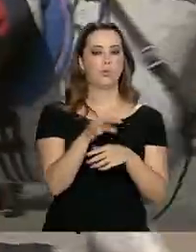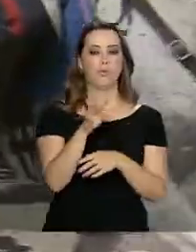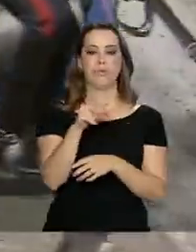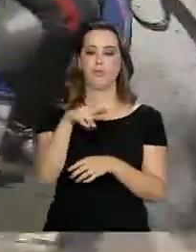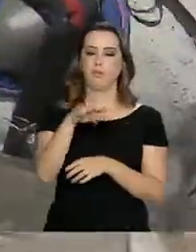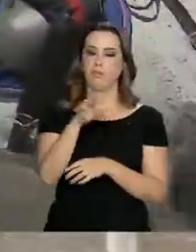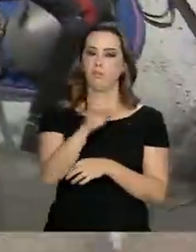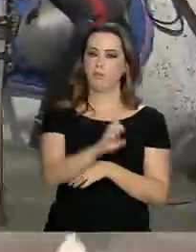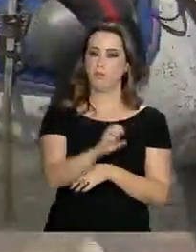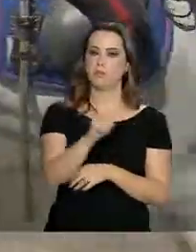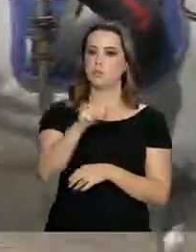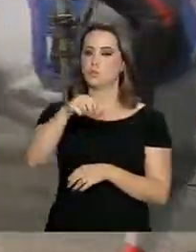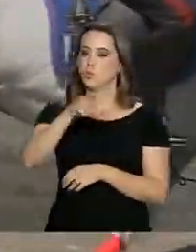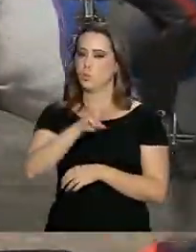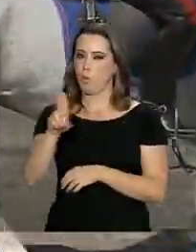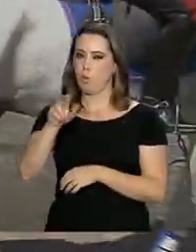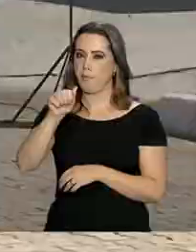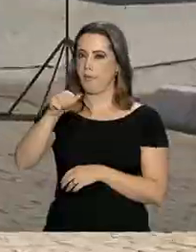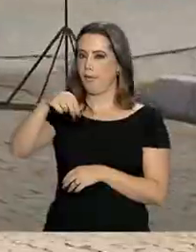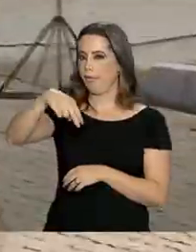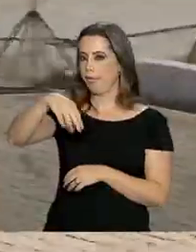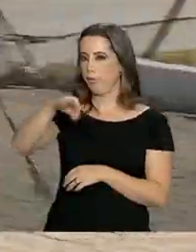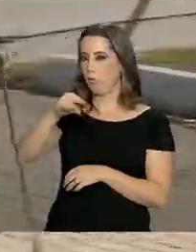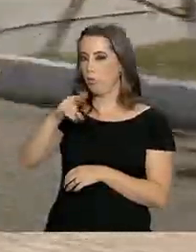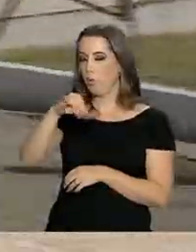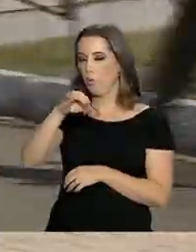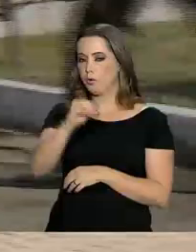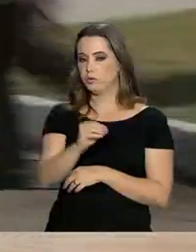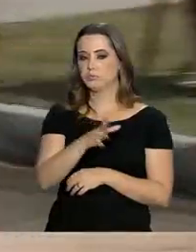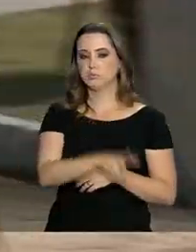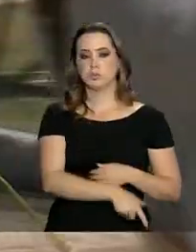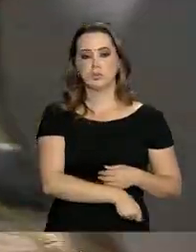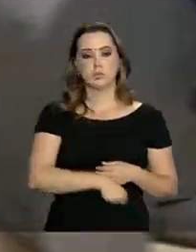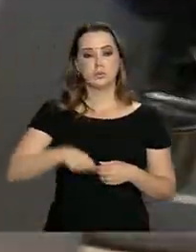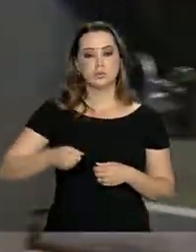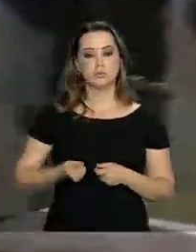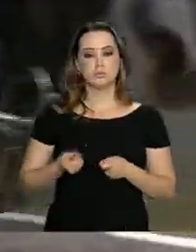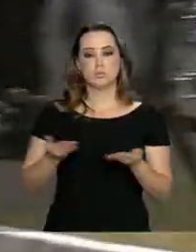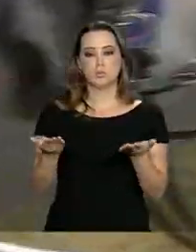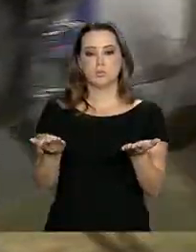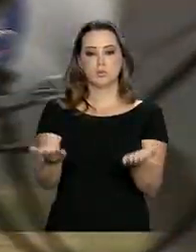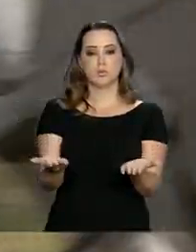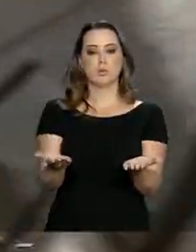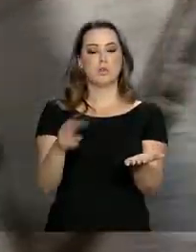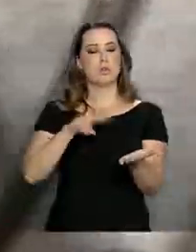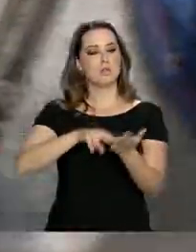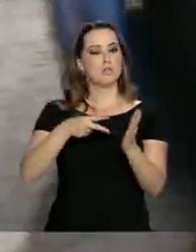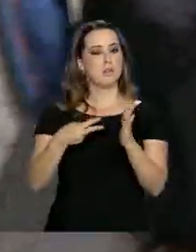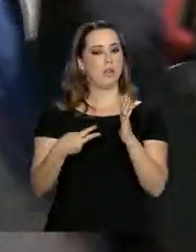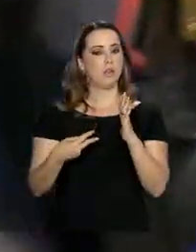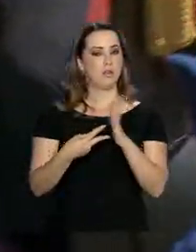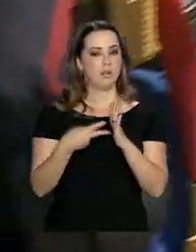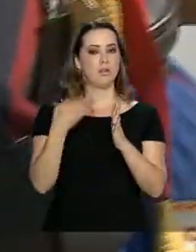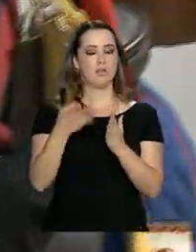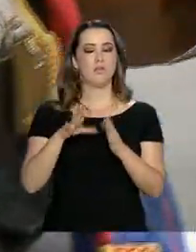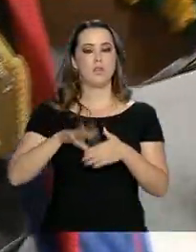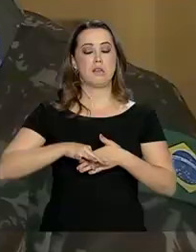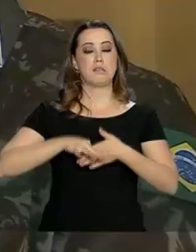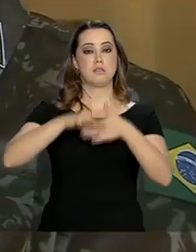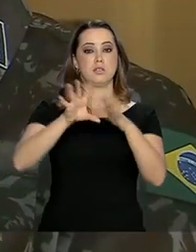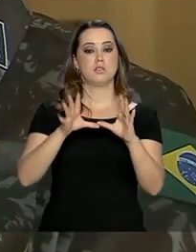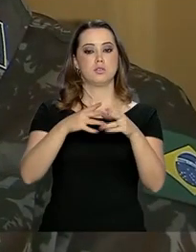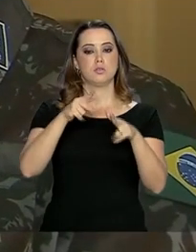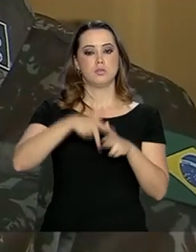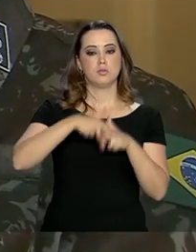tenente-coronel Antônio César Mariotti. Ele recebeu a espada Brigadeiro Andrade Neves, que simboliza o comando do regimento.